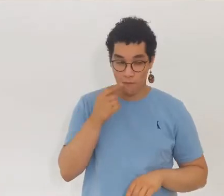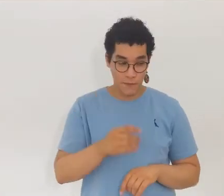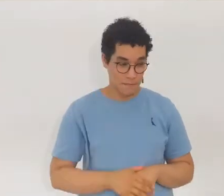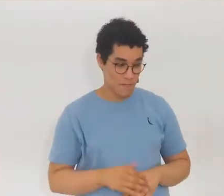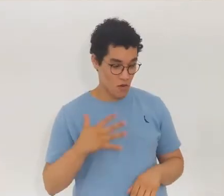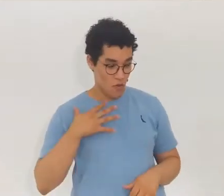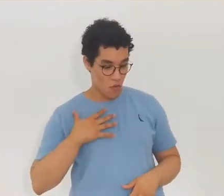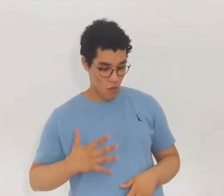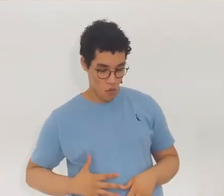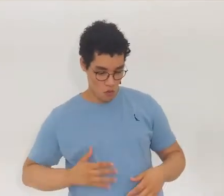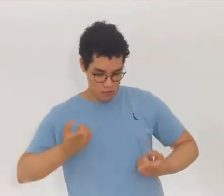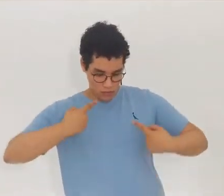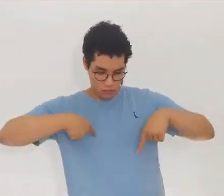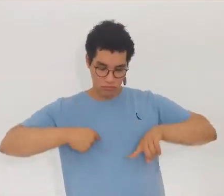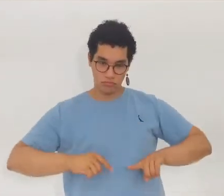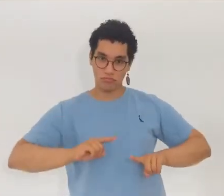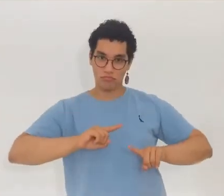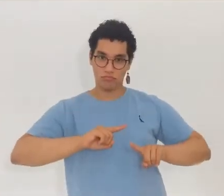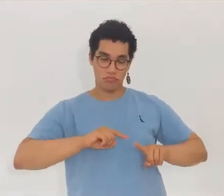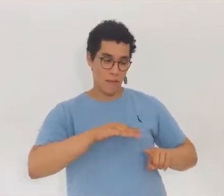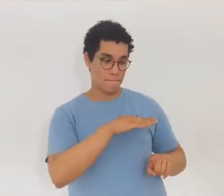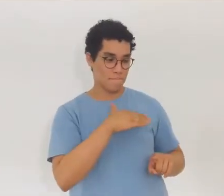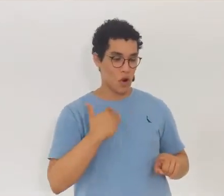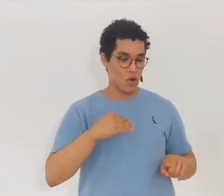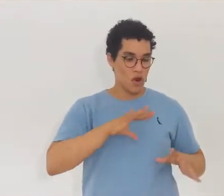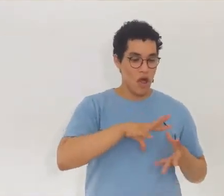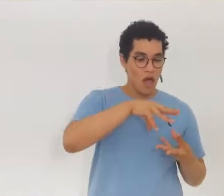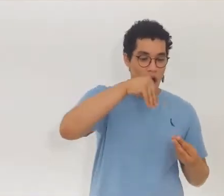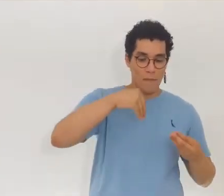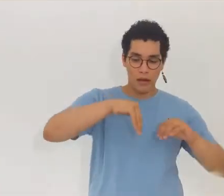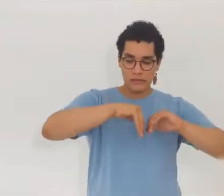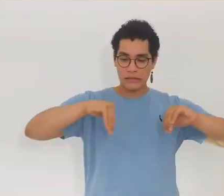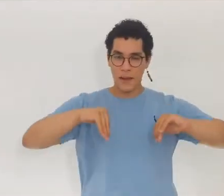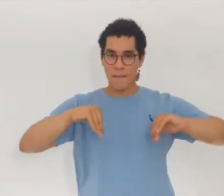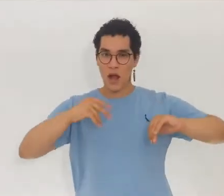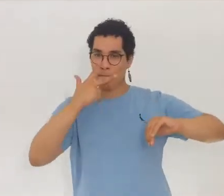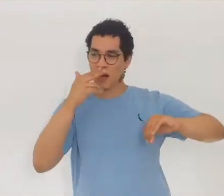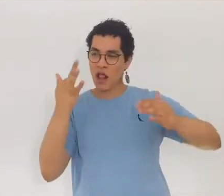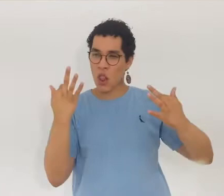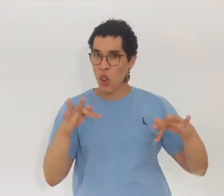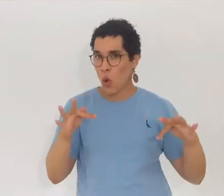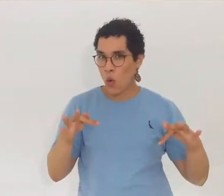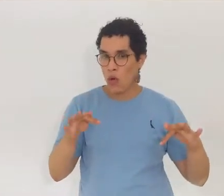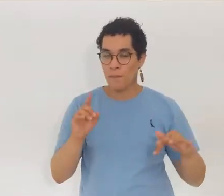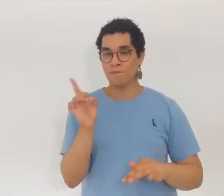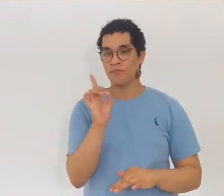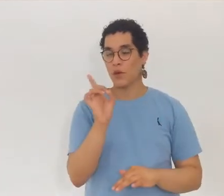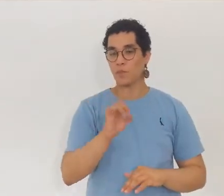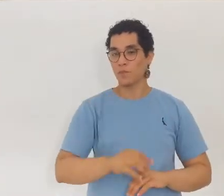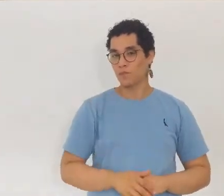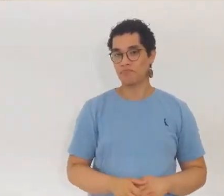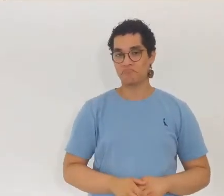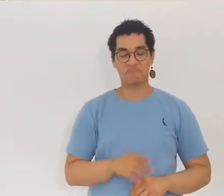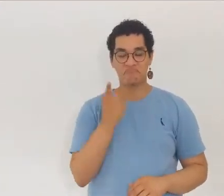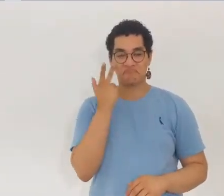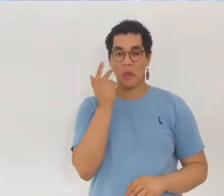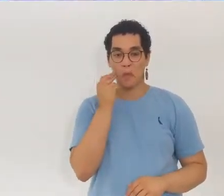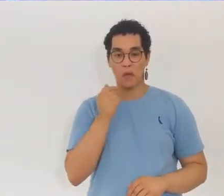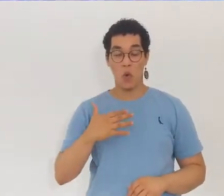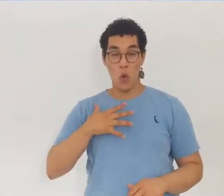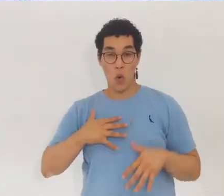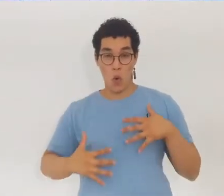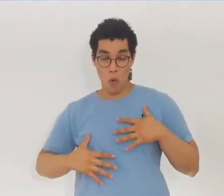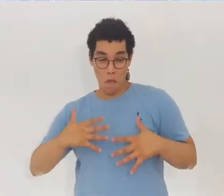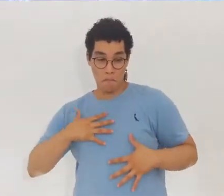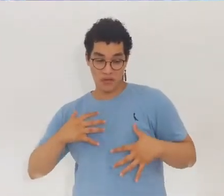separação da alma, do corpo, é dolorosa no momento da morte? E os Espíritos responderam,